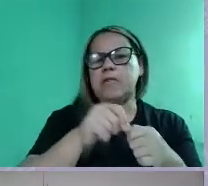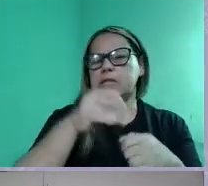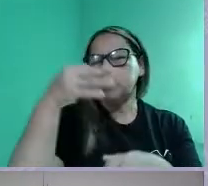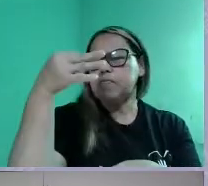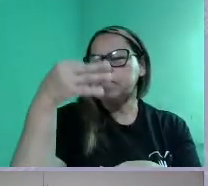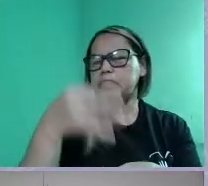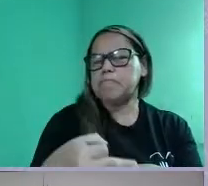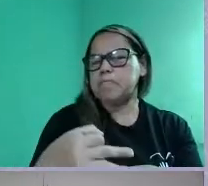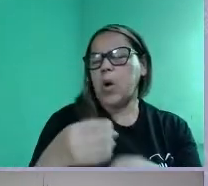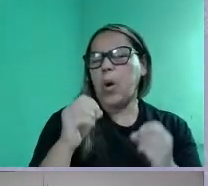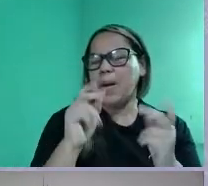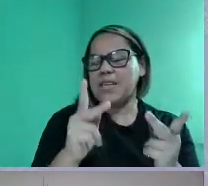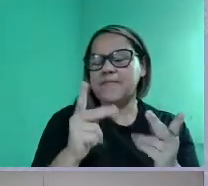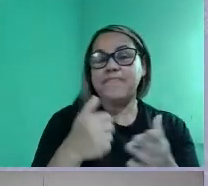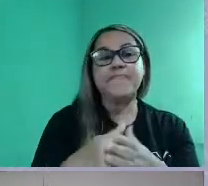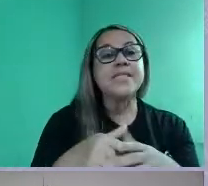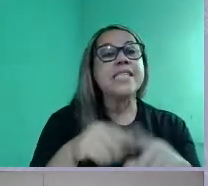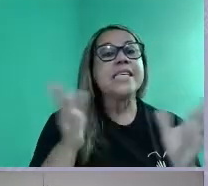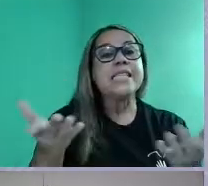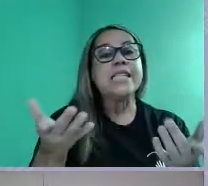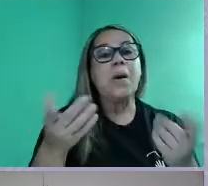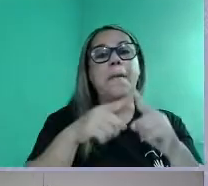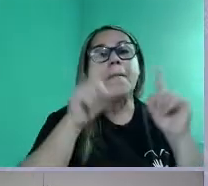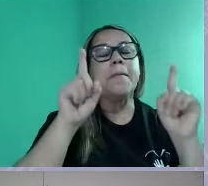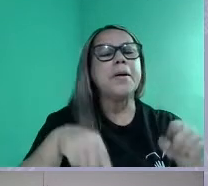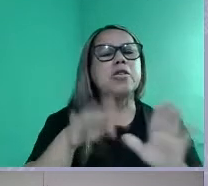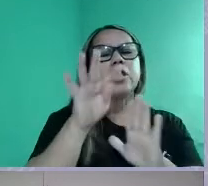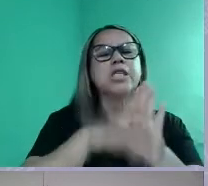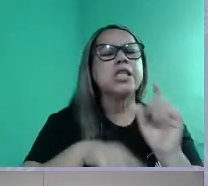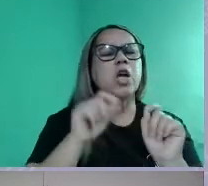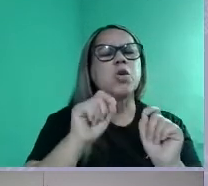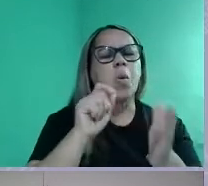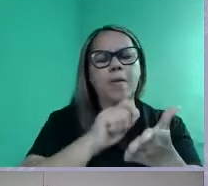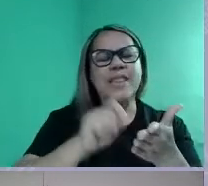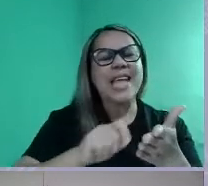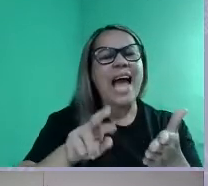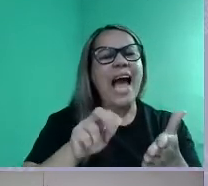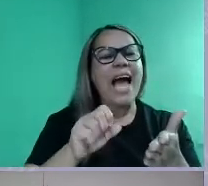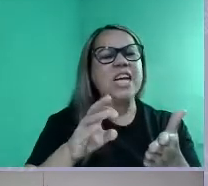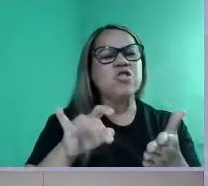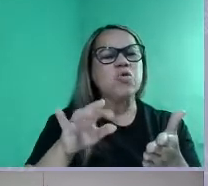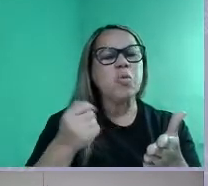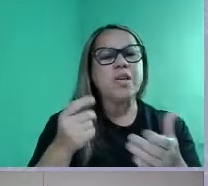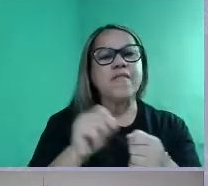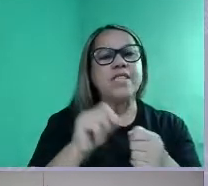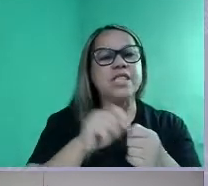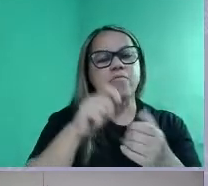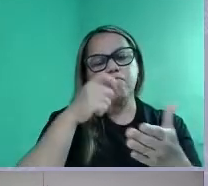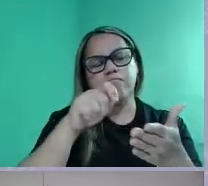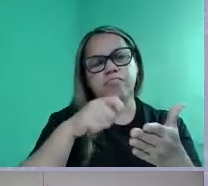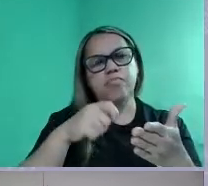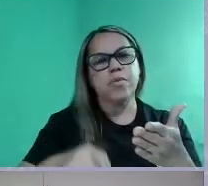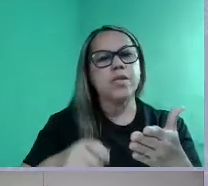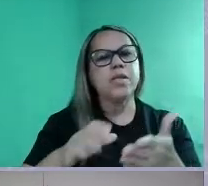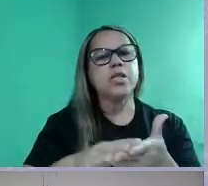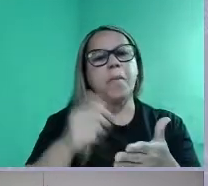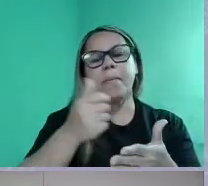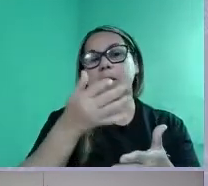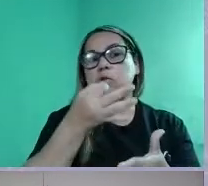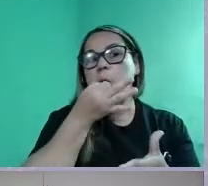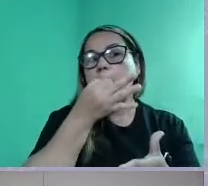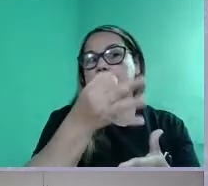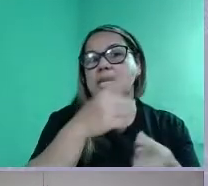muito direitinho. Mas o projeto de texto é aquele rascunho que eu falei com vocês, né? O projeto de texto você vai colocar ali no primeiro o seu ponto de vista,